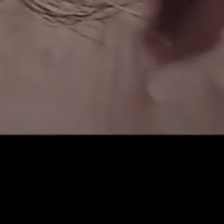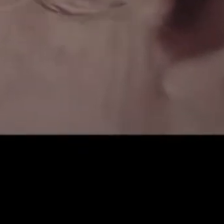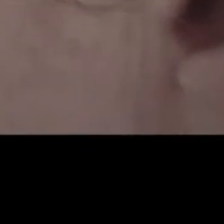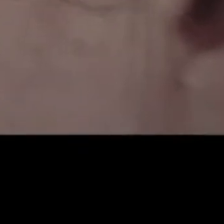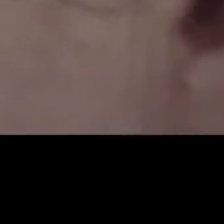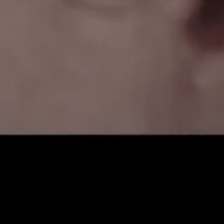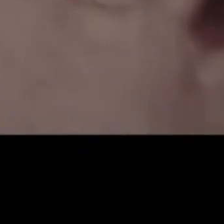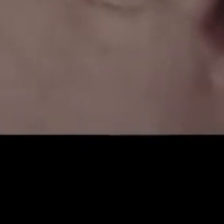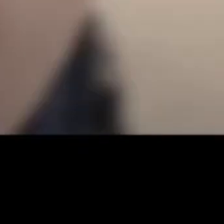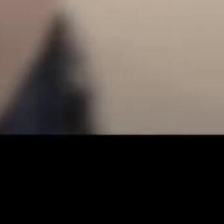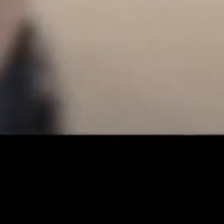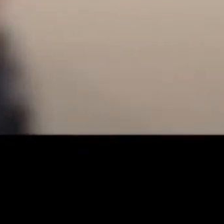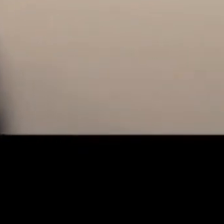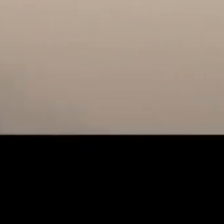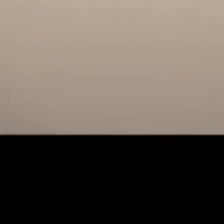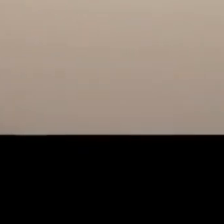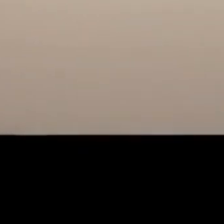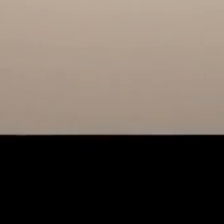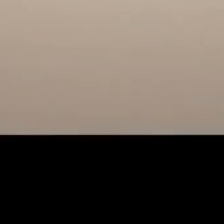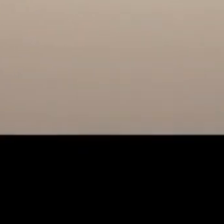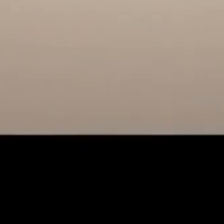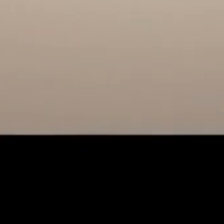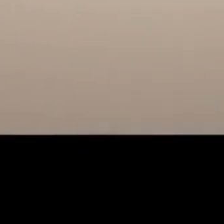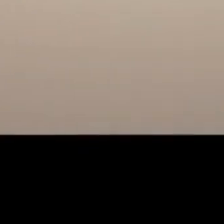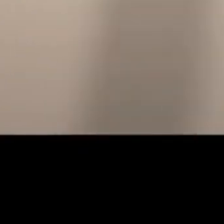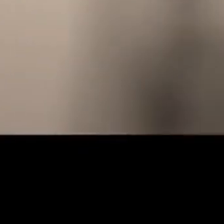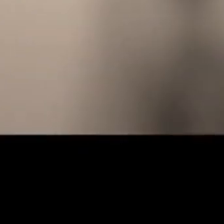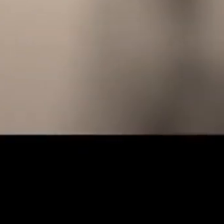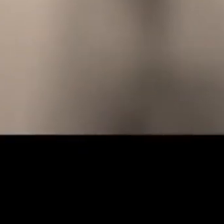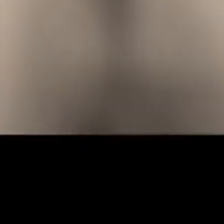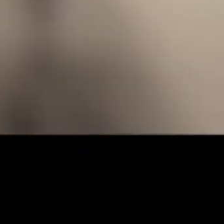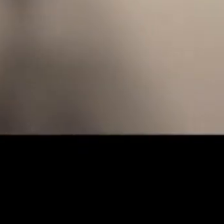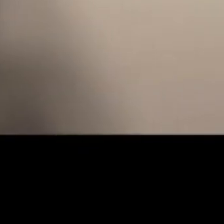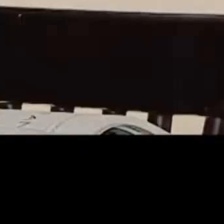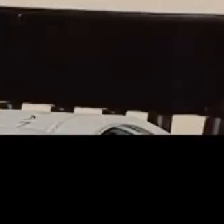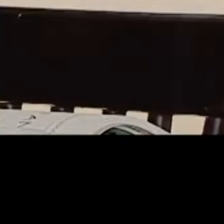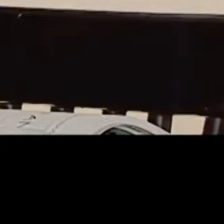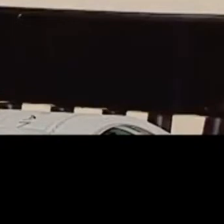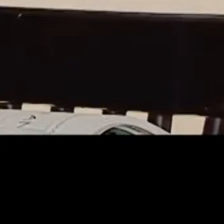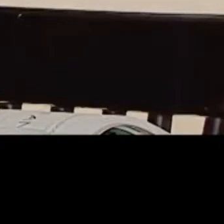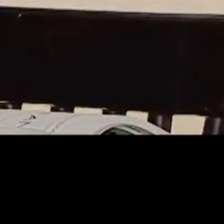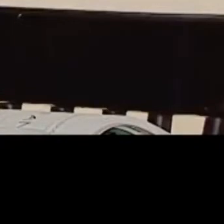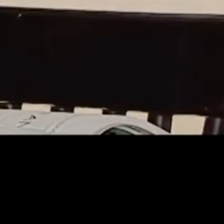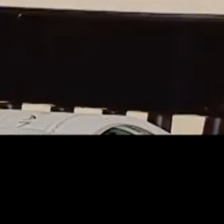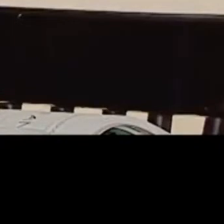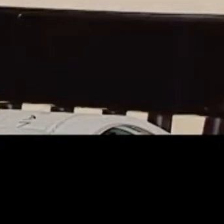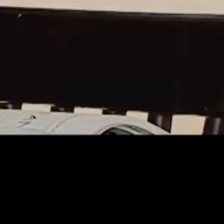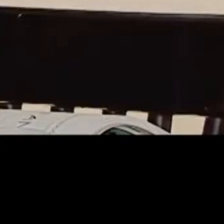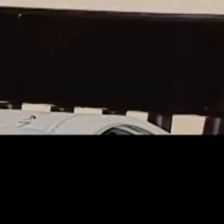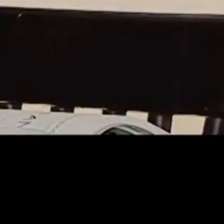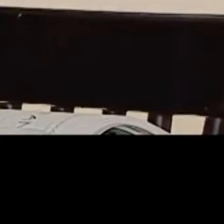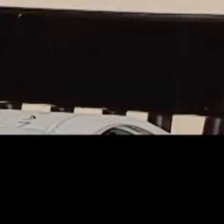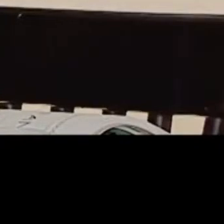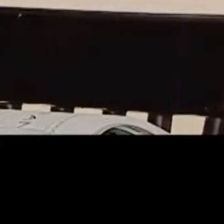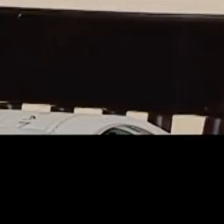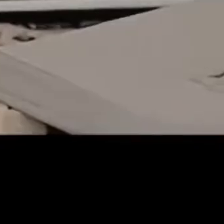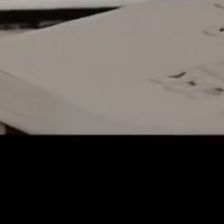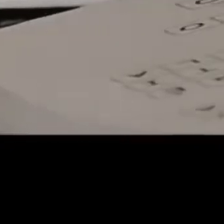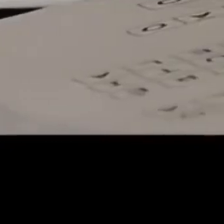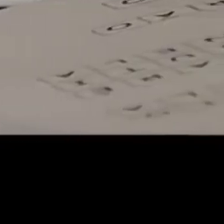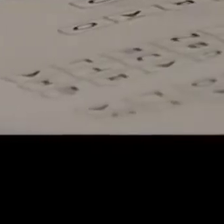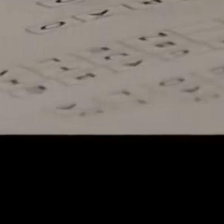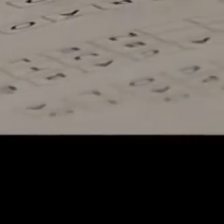Toda vida eu tive vontade de estudar, muito mesmo, mas não tinha como, não tinha como